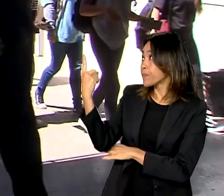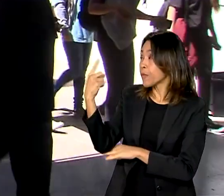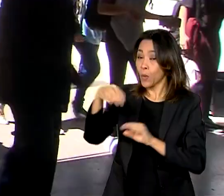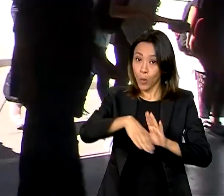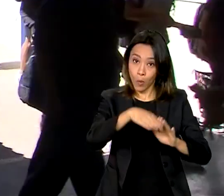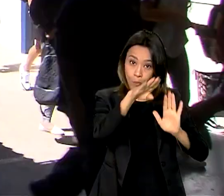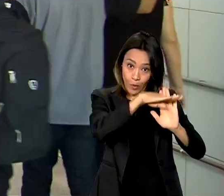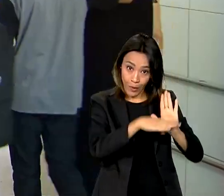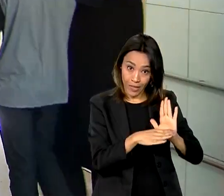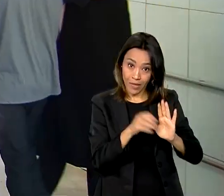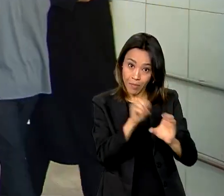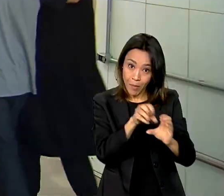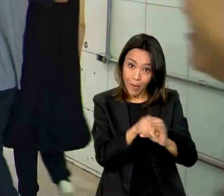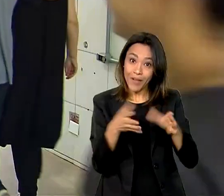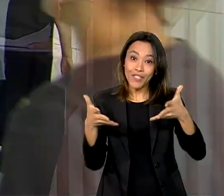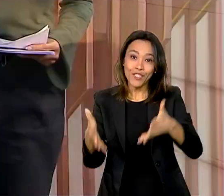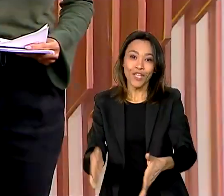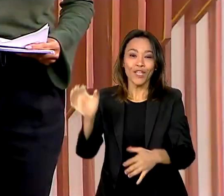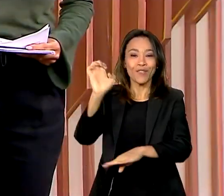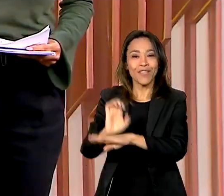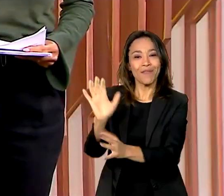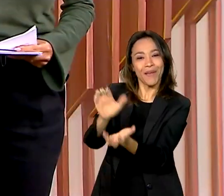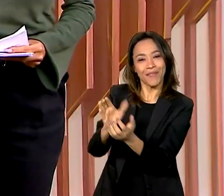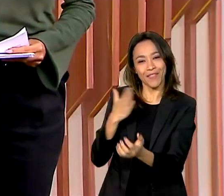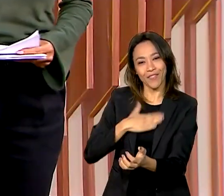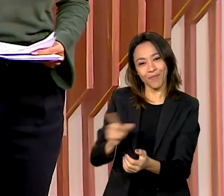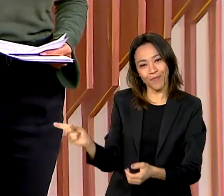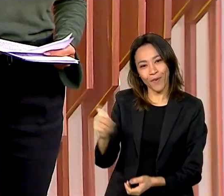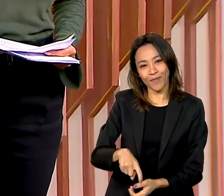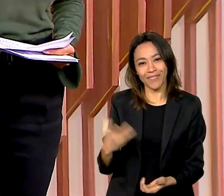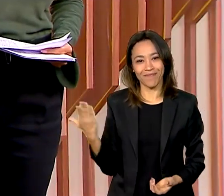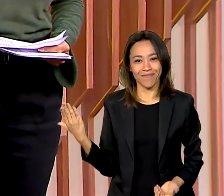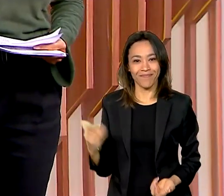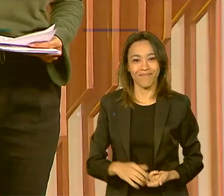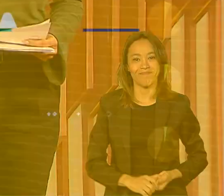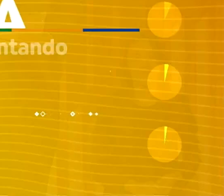Meia chega a Pernambuco. A gente volta em instantes.